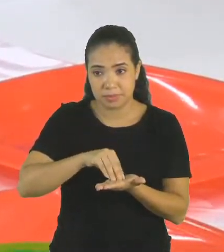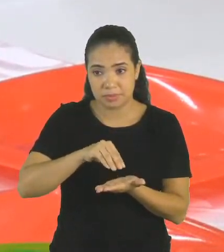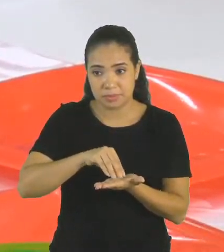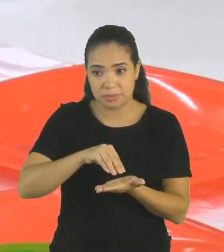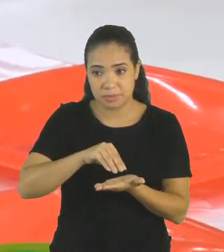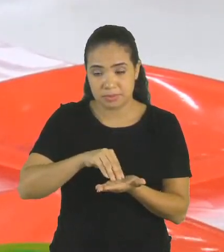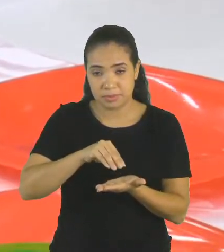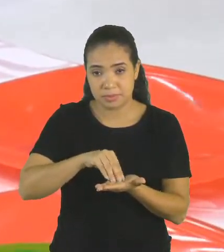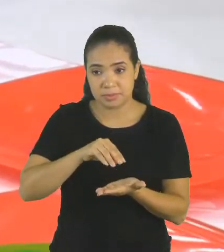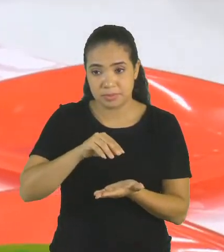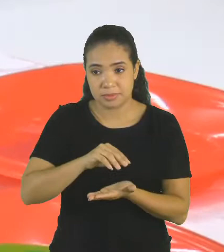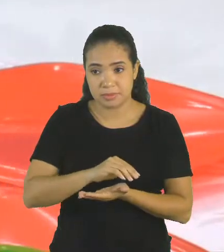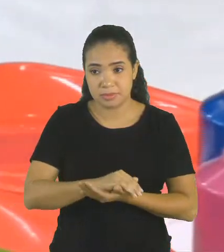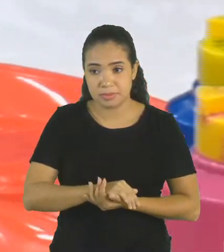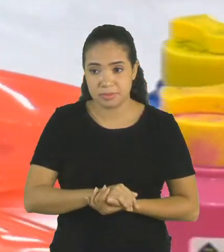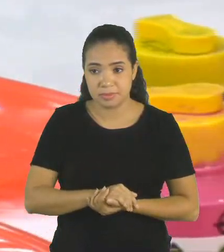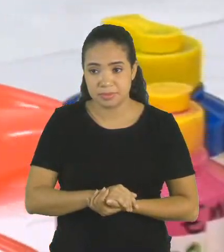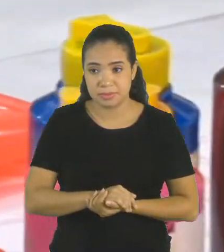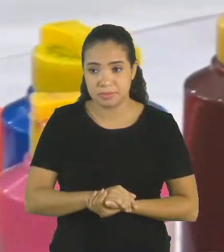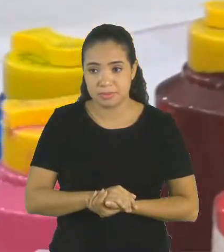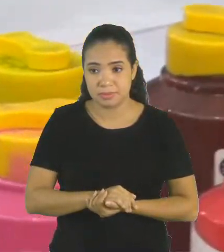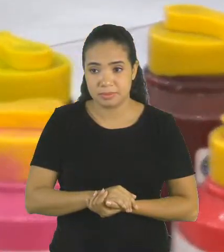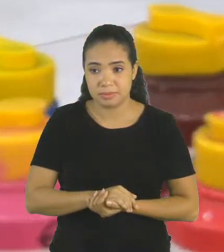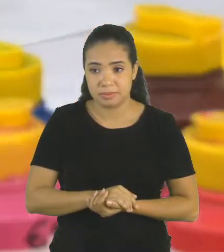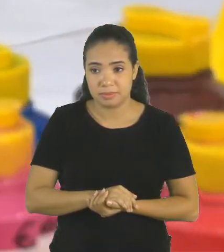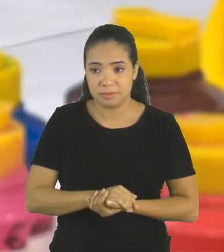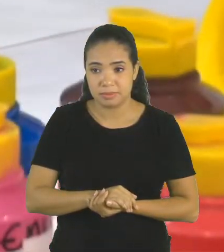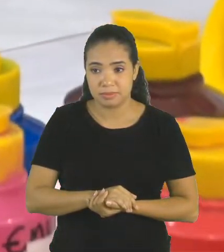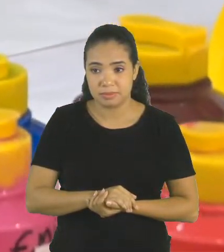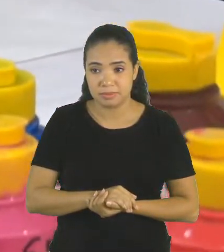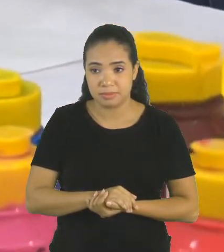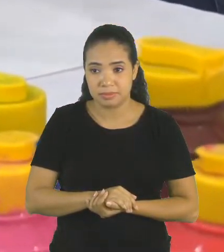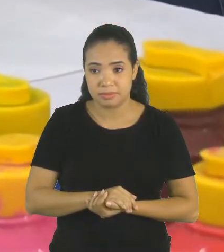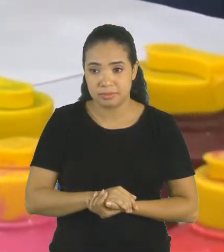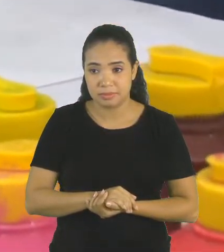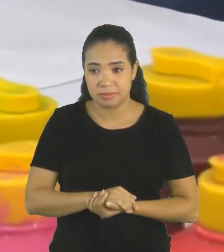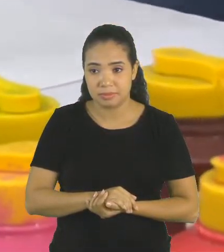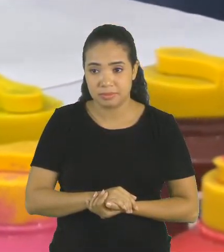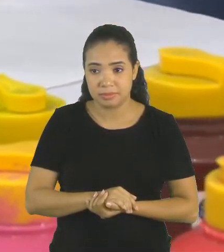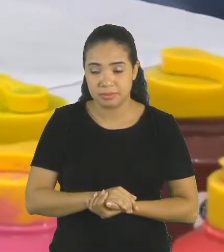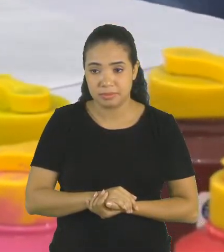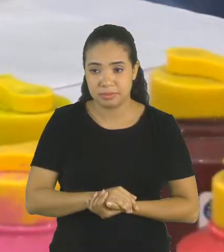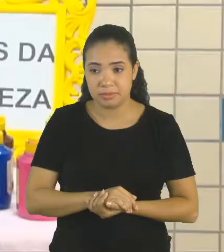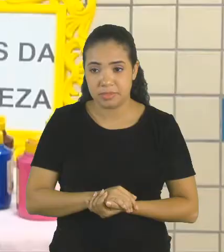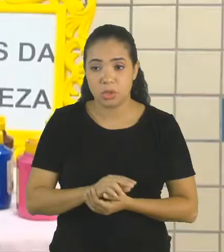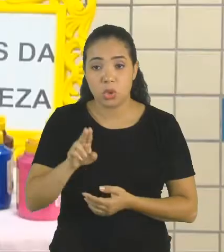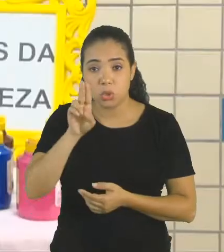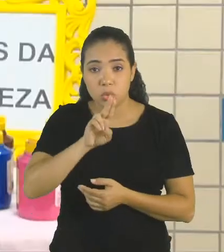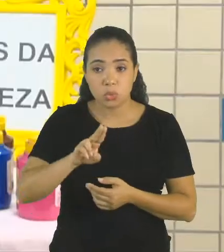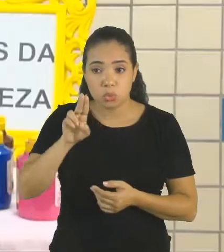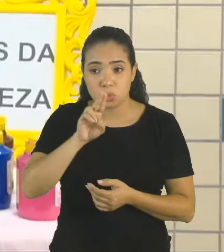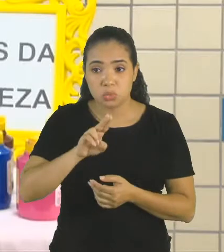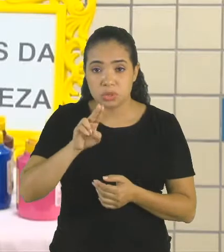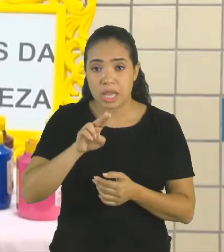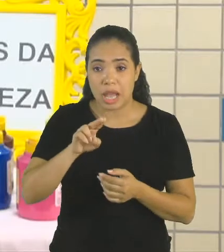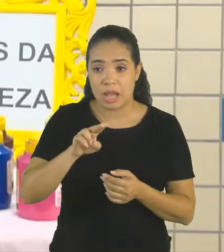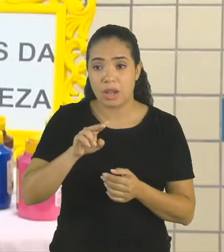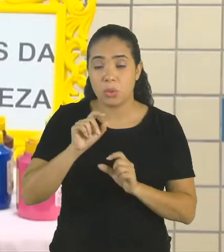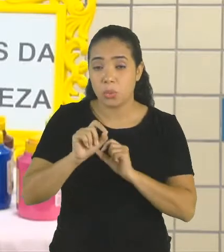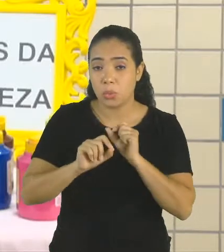tinta e usar os riscadores. Quais são os riscadores que nós temos aqui?